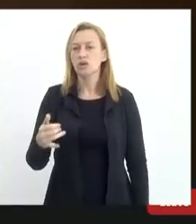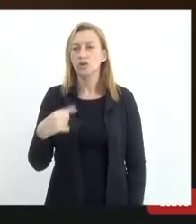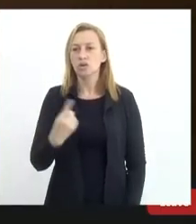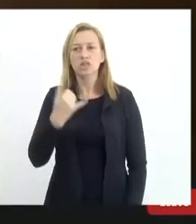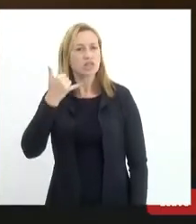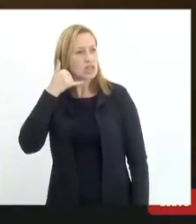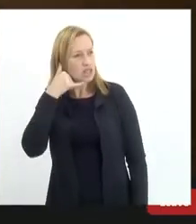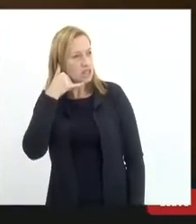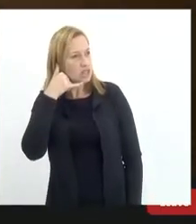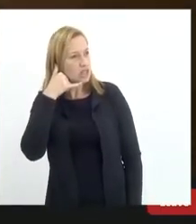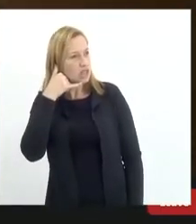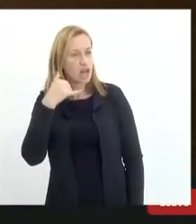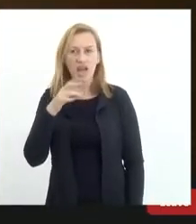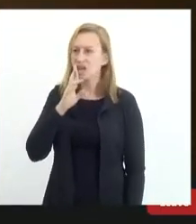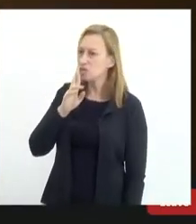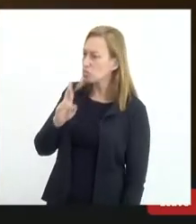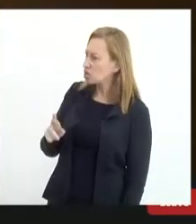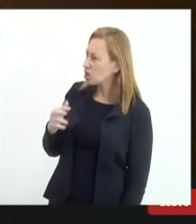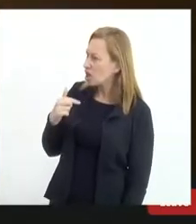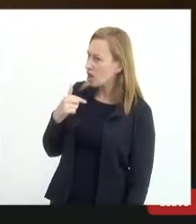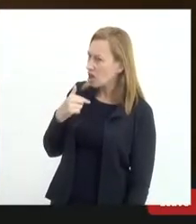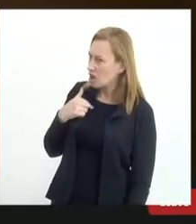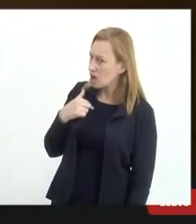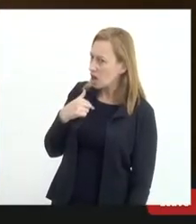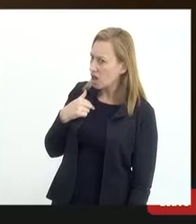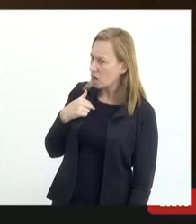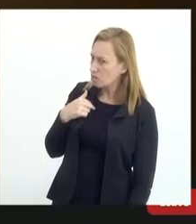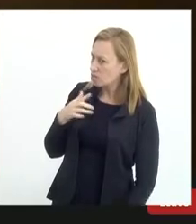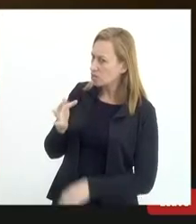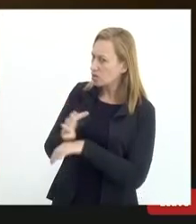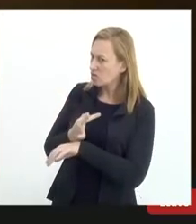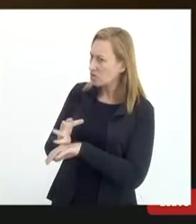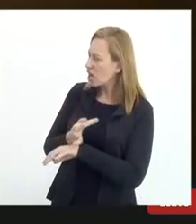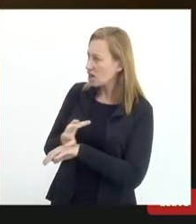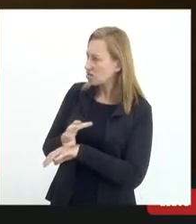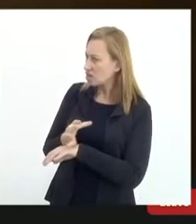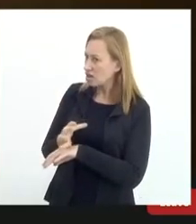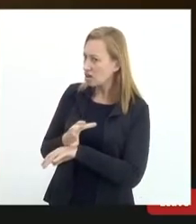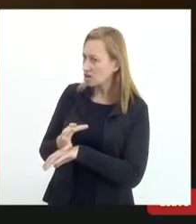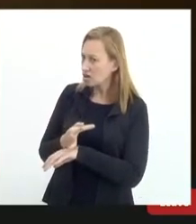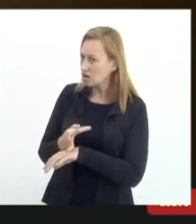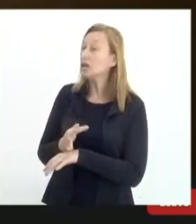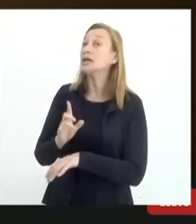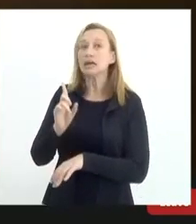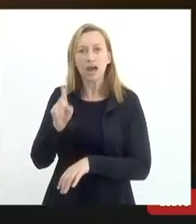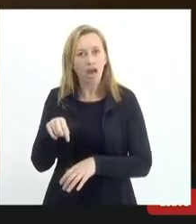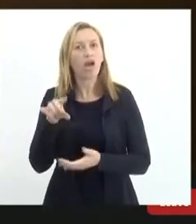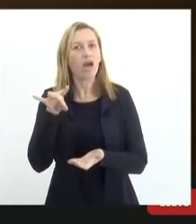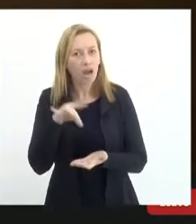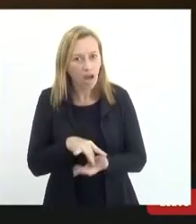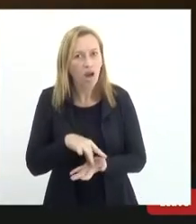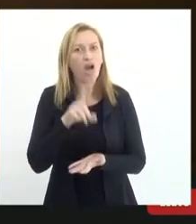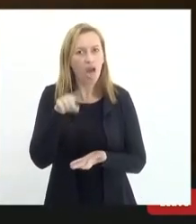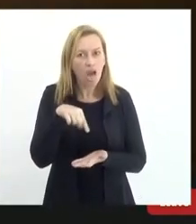ele responde não, eu estou de férias. Isto é real, é um problema que nós